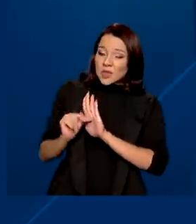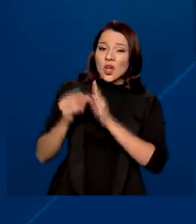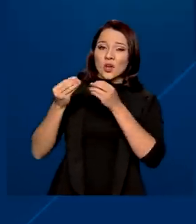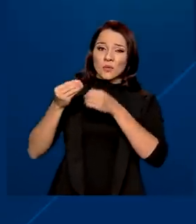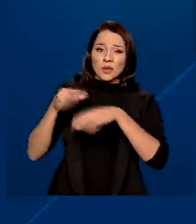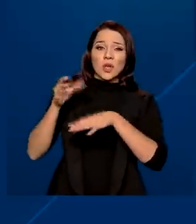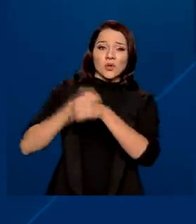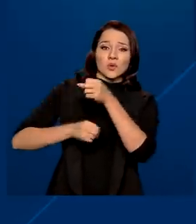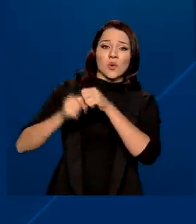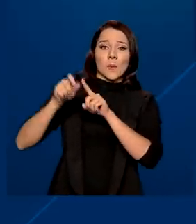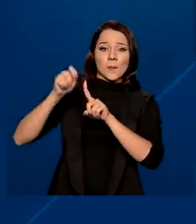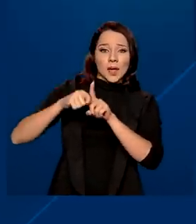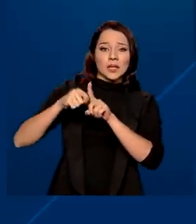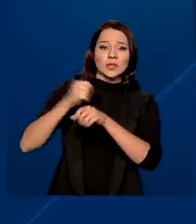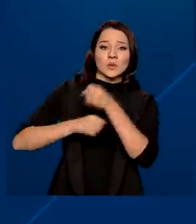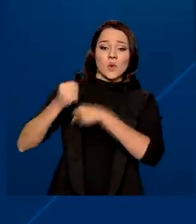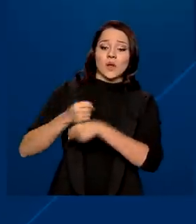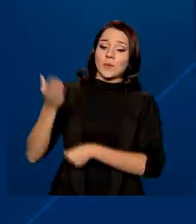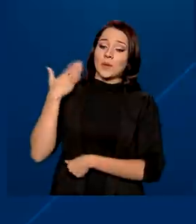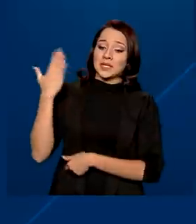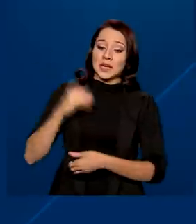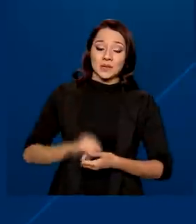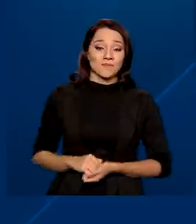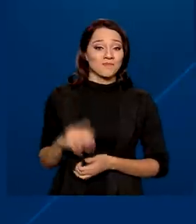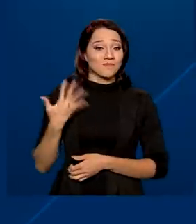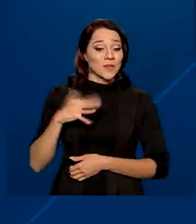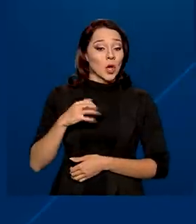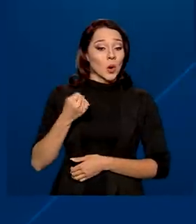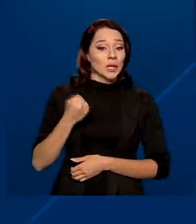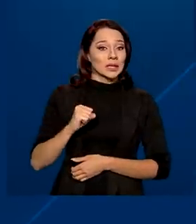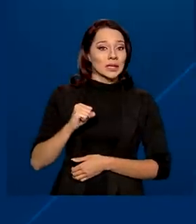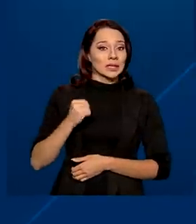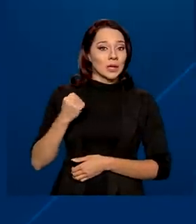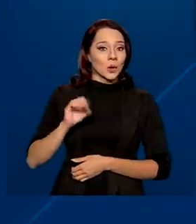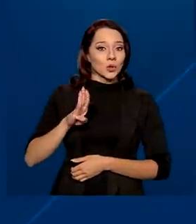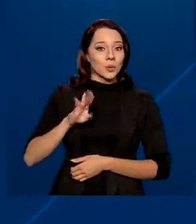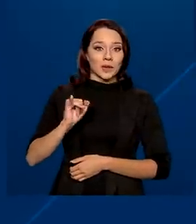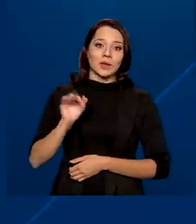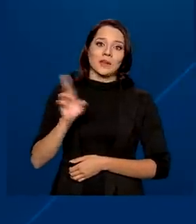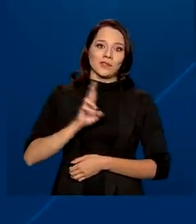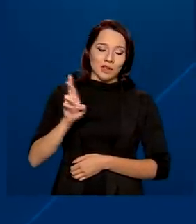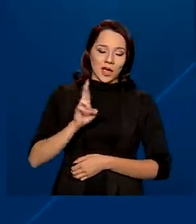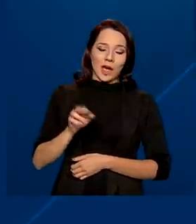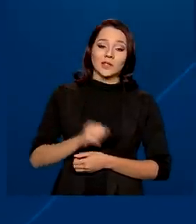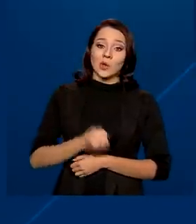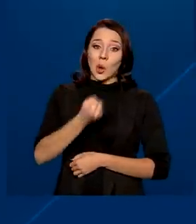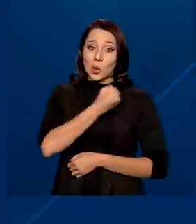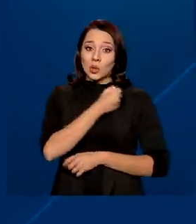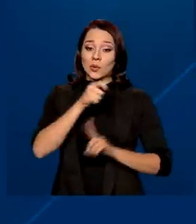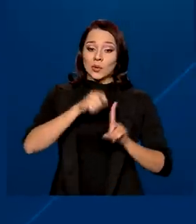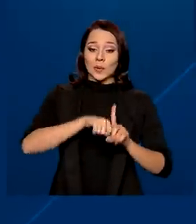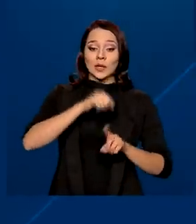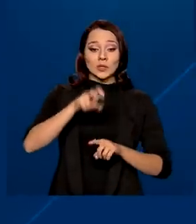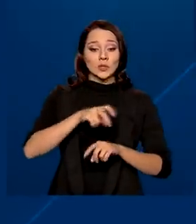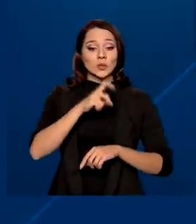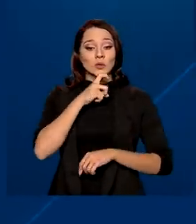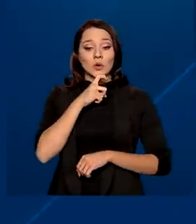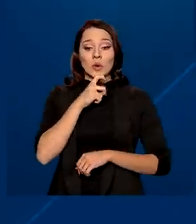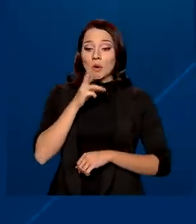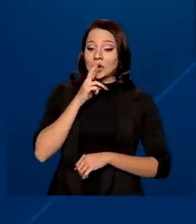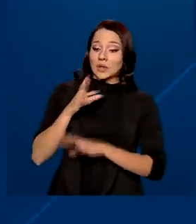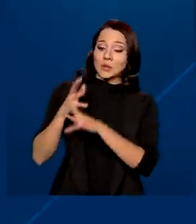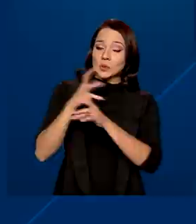apresentado no mesmo mês do ano passado, cerca de 88 bilhões de reais. Com o número de julho, o resultado,